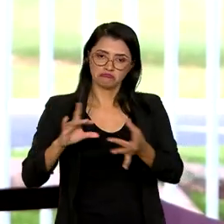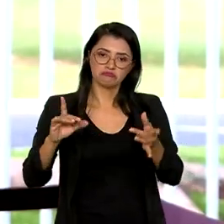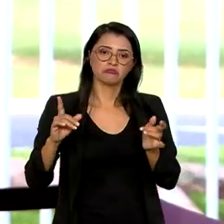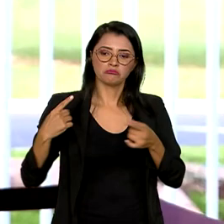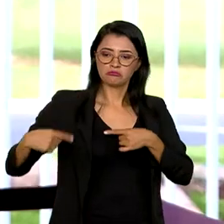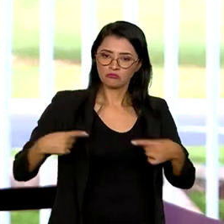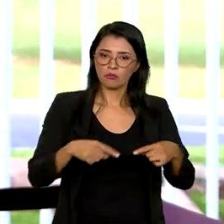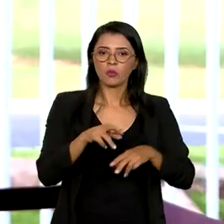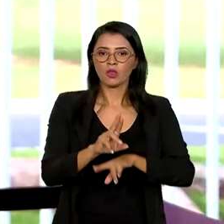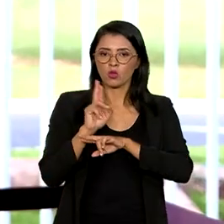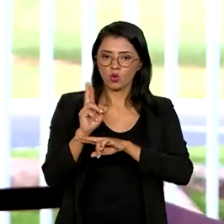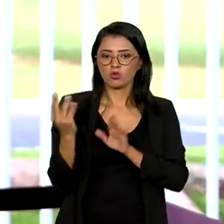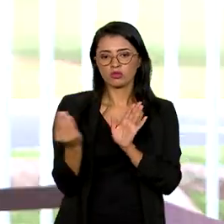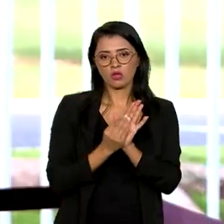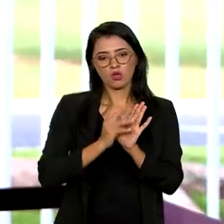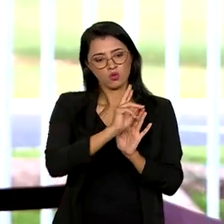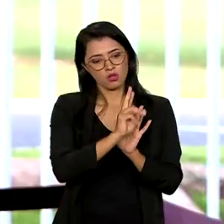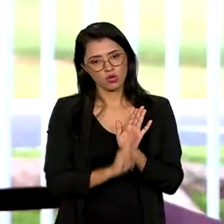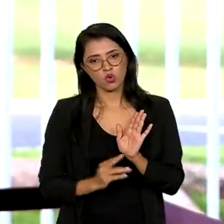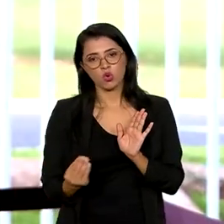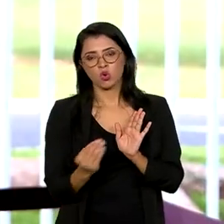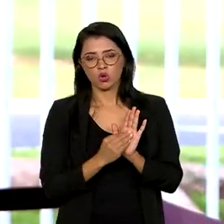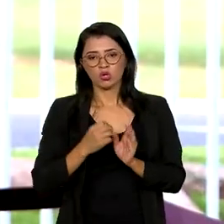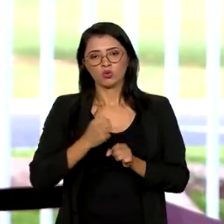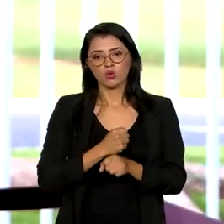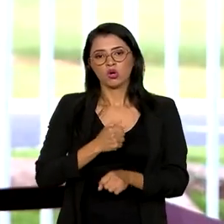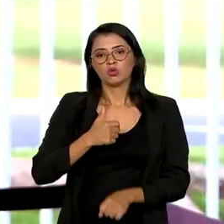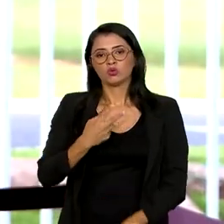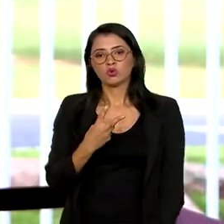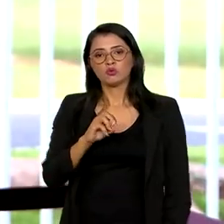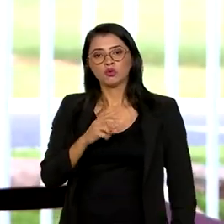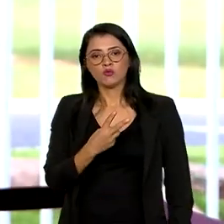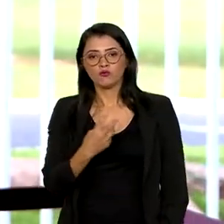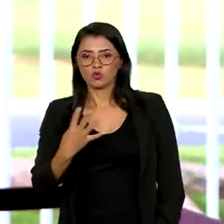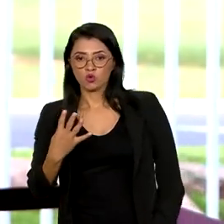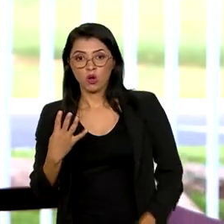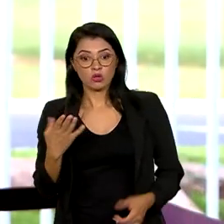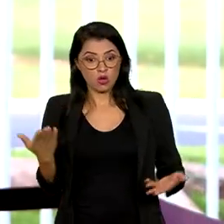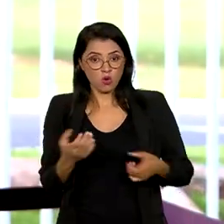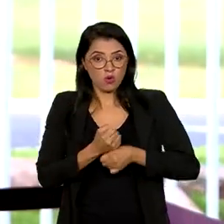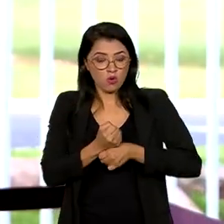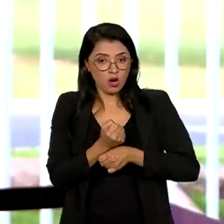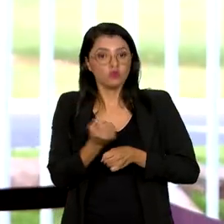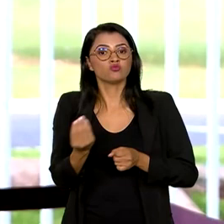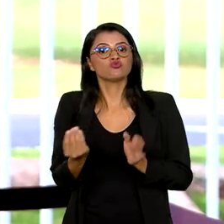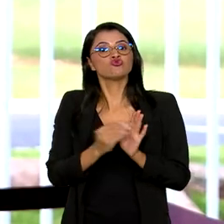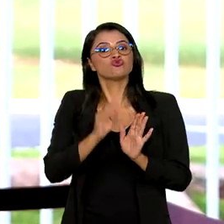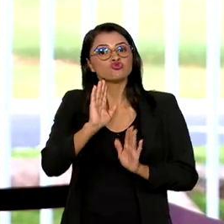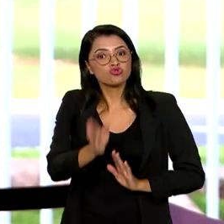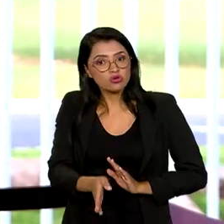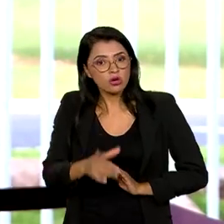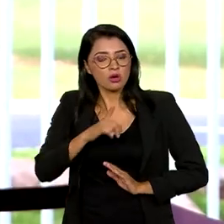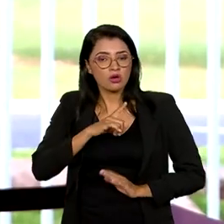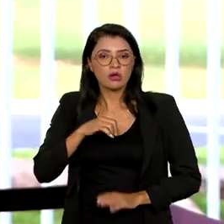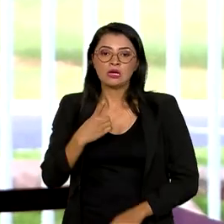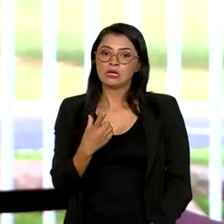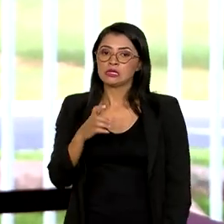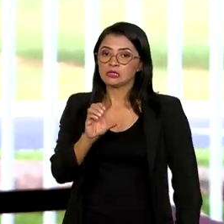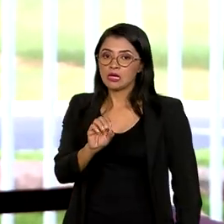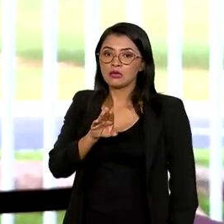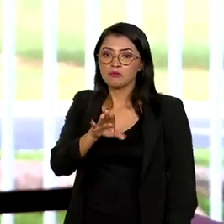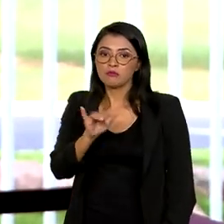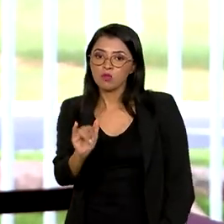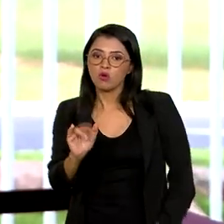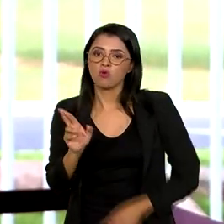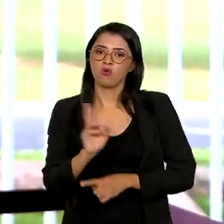com o relator para incluir no relatório de 2024 para compensar já nesse ano, o que significa 10 bilhões